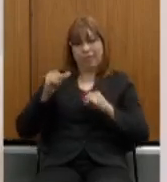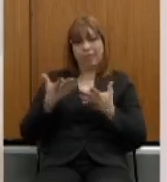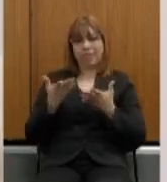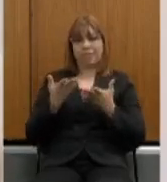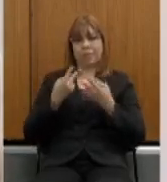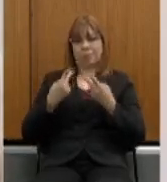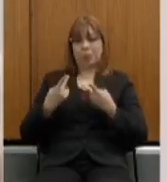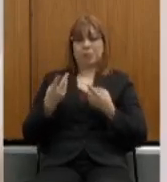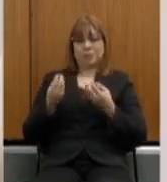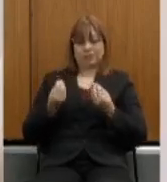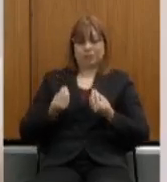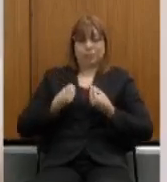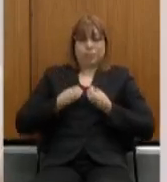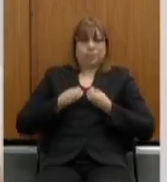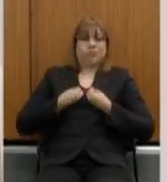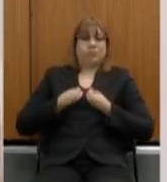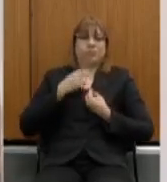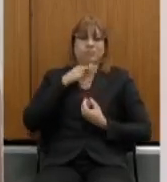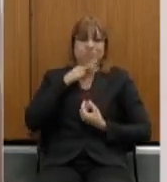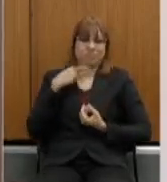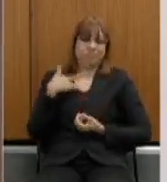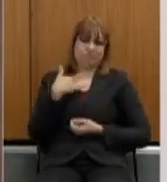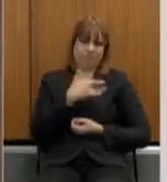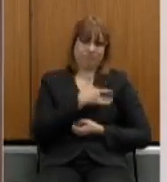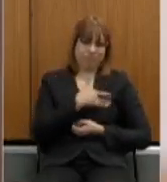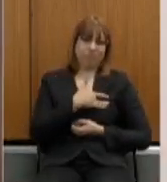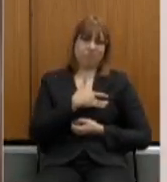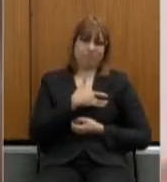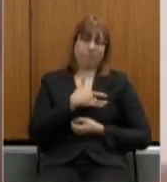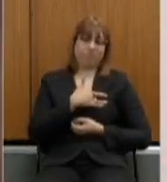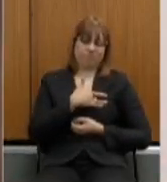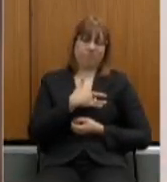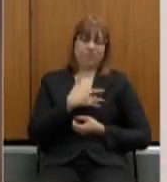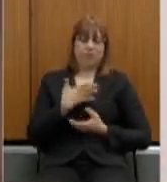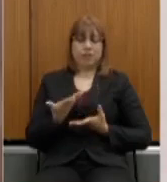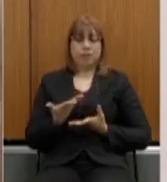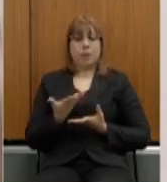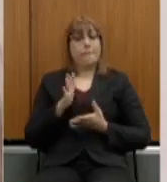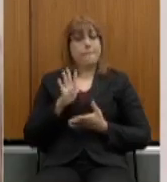prejudiciais à saúde. Lembrando que esse efetivo não é que a pessoa tem que estar